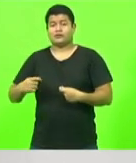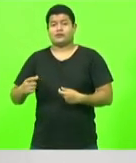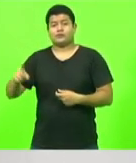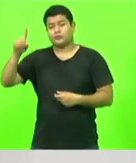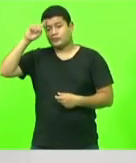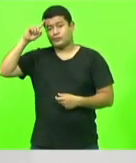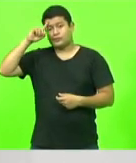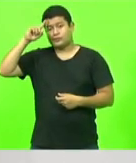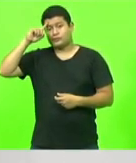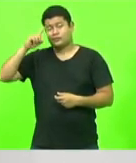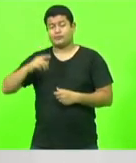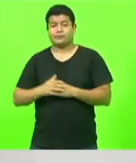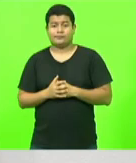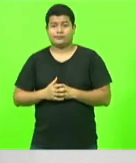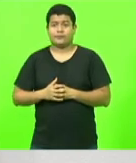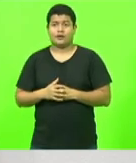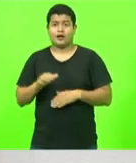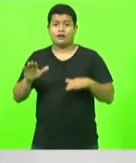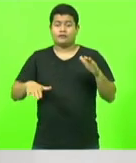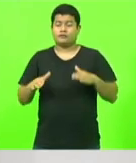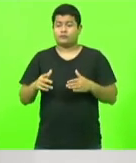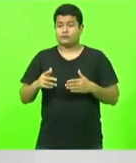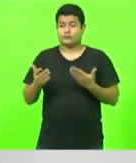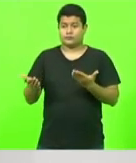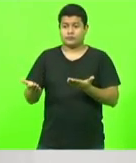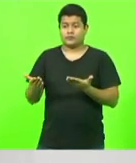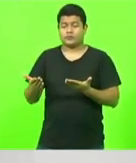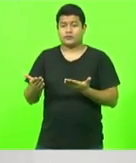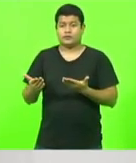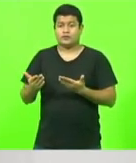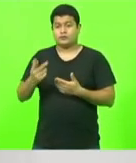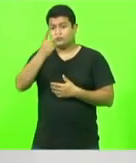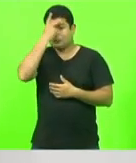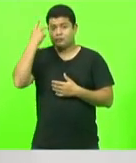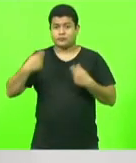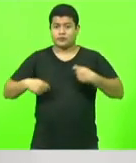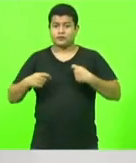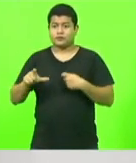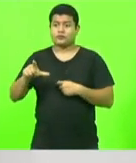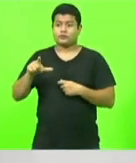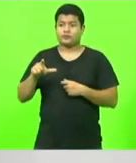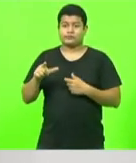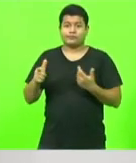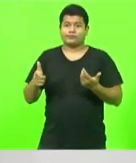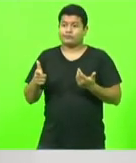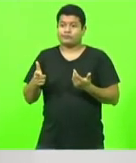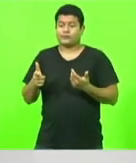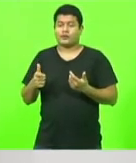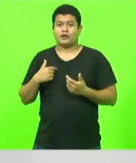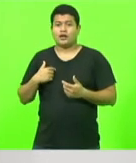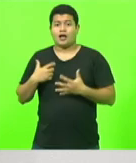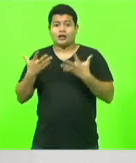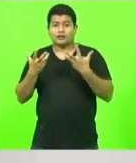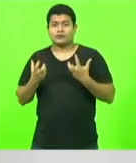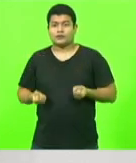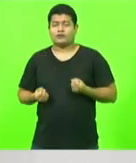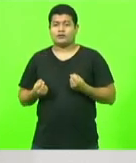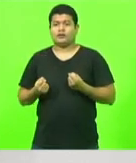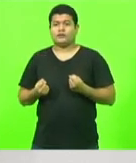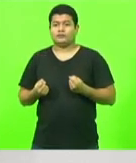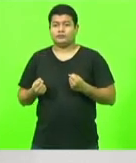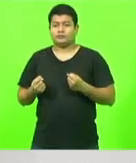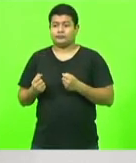pessoas têm que escolher se protegerem com a mochila, os estudantes ou os livros das goteiras.